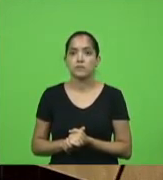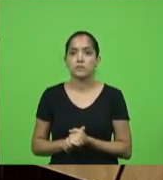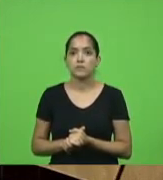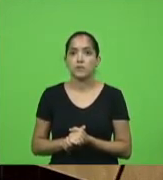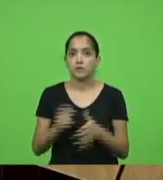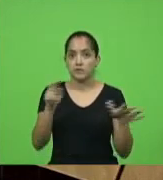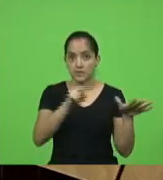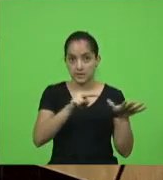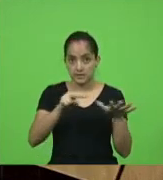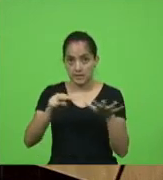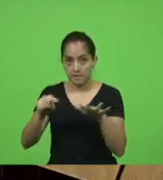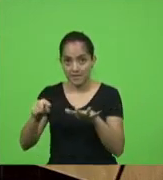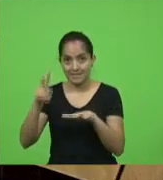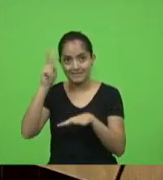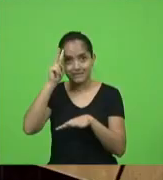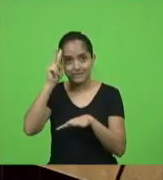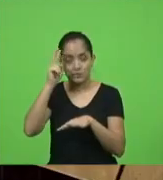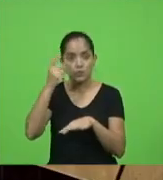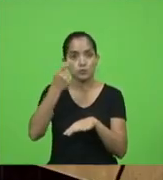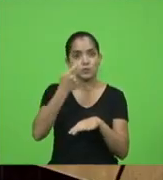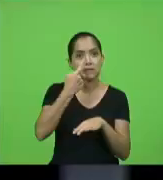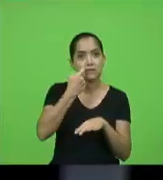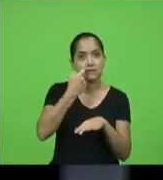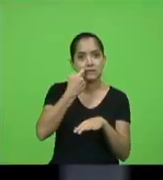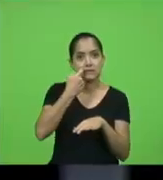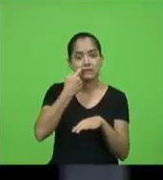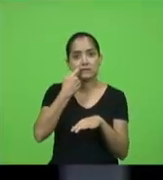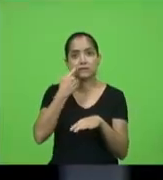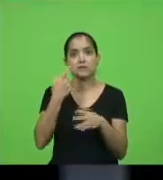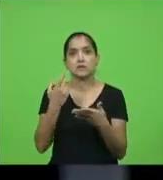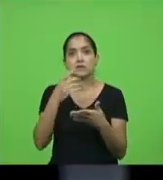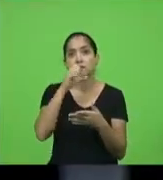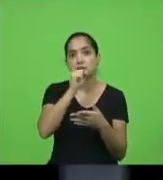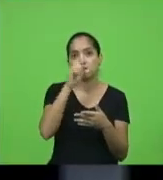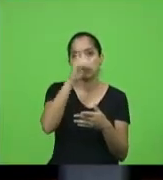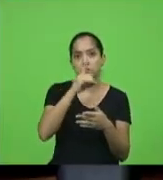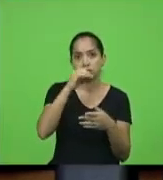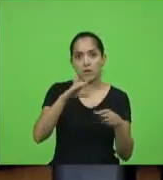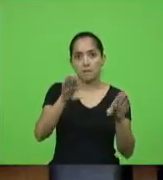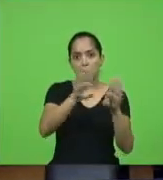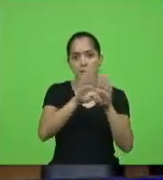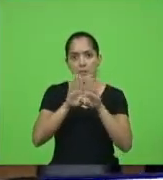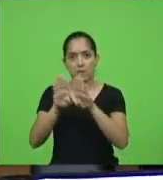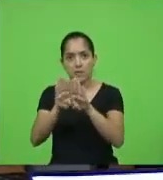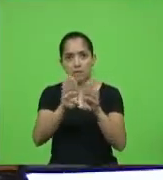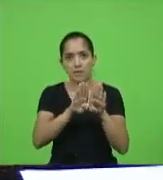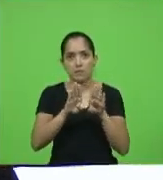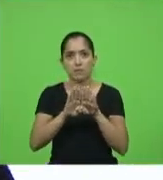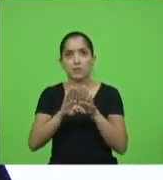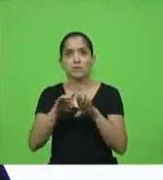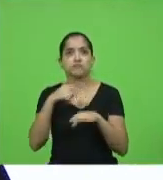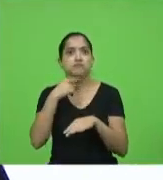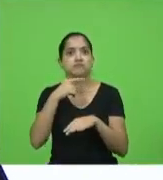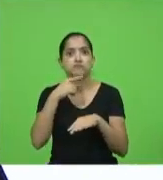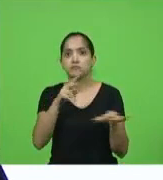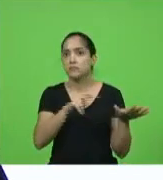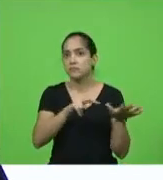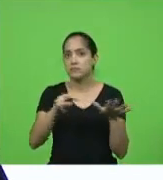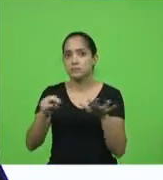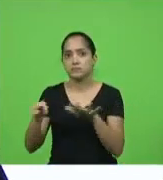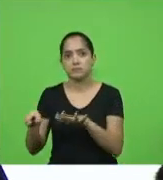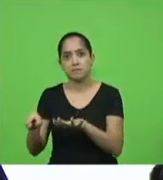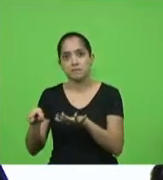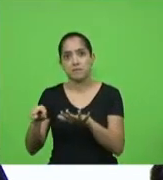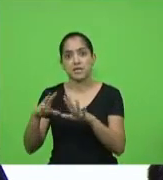a semana de segunda a sexta porque no sábado e domingo tem lockdown daí não dá para fazer a semana inteira